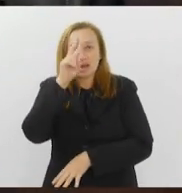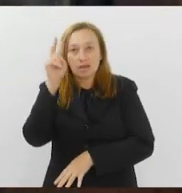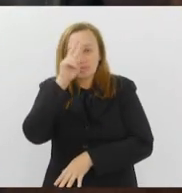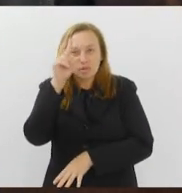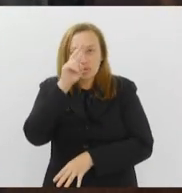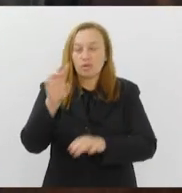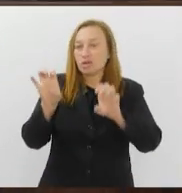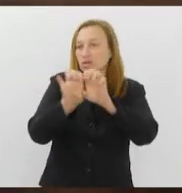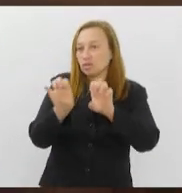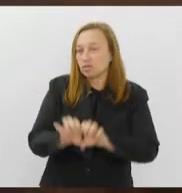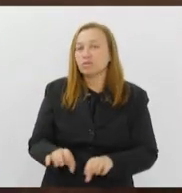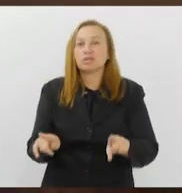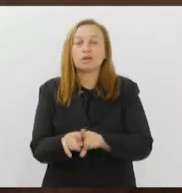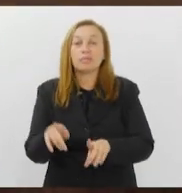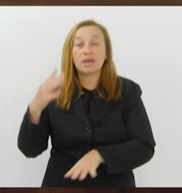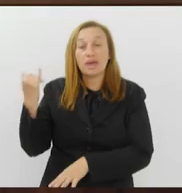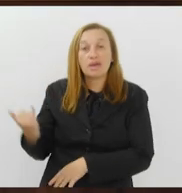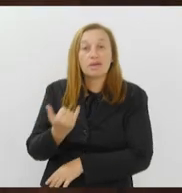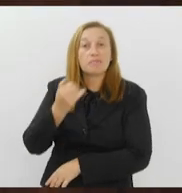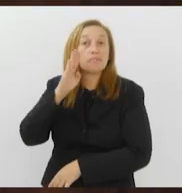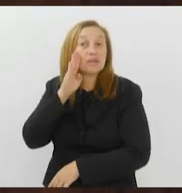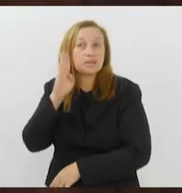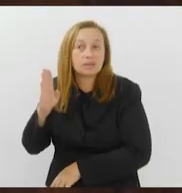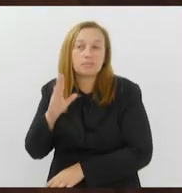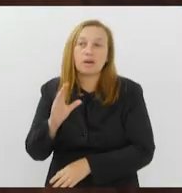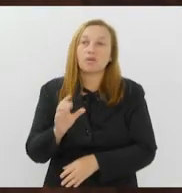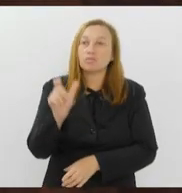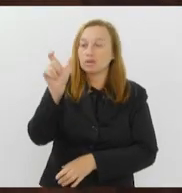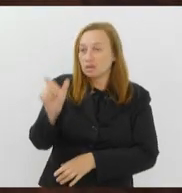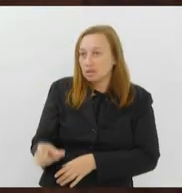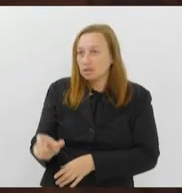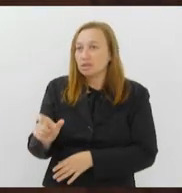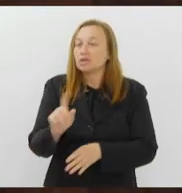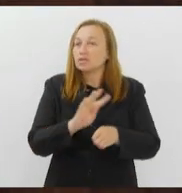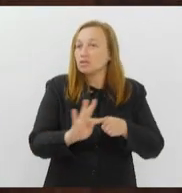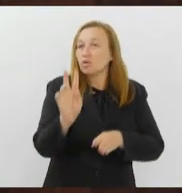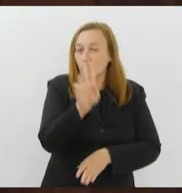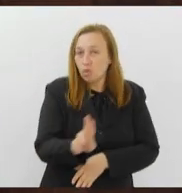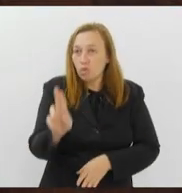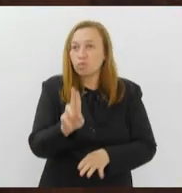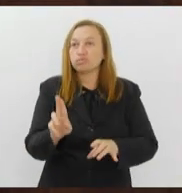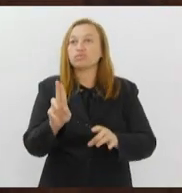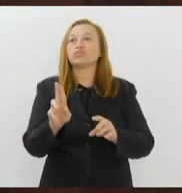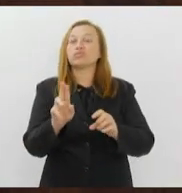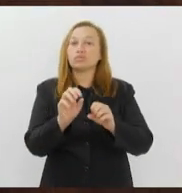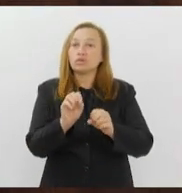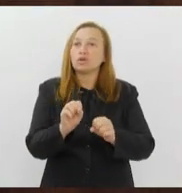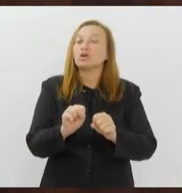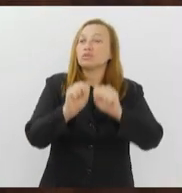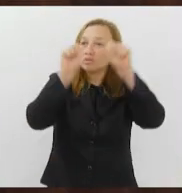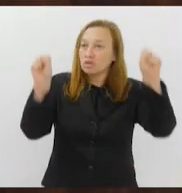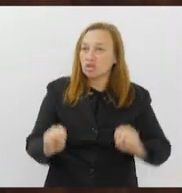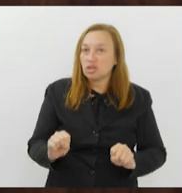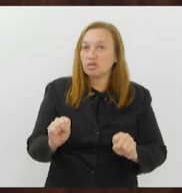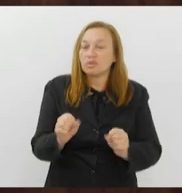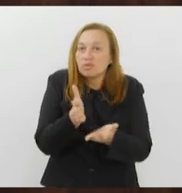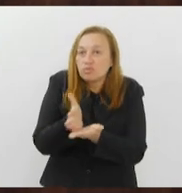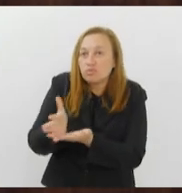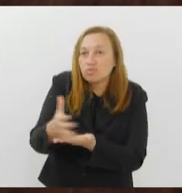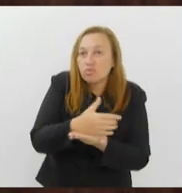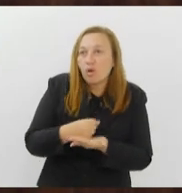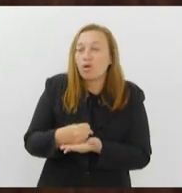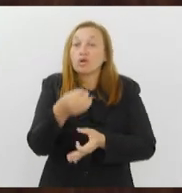infraestrutura, também é fundamental que os conselheiros façam uso do sistema, pois é através dessa alimentação de dados que o